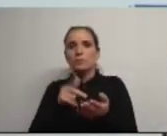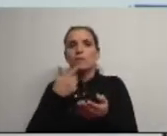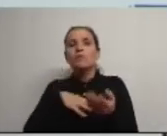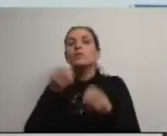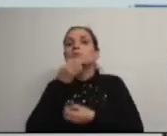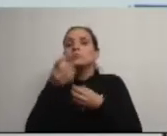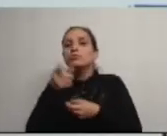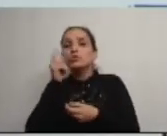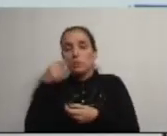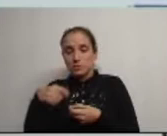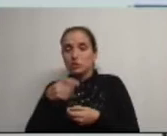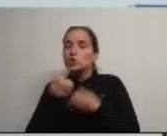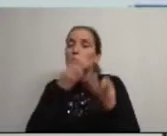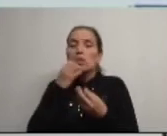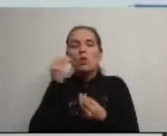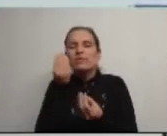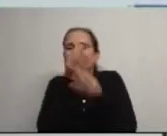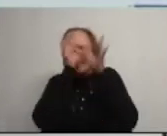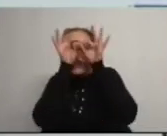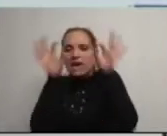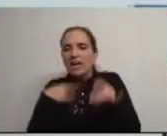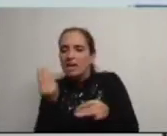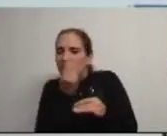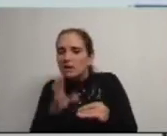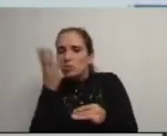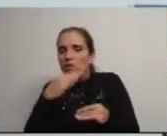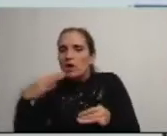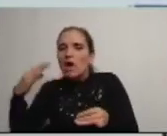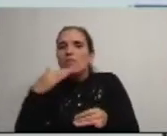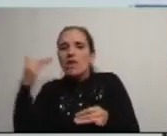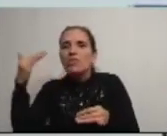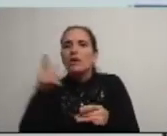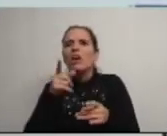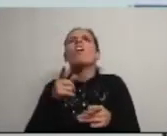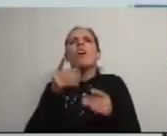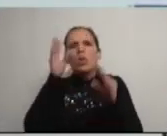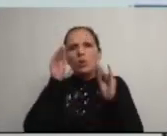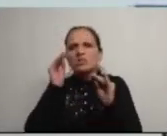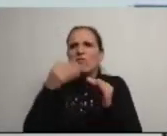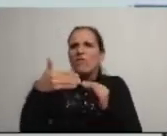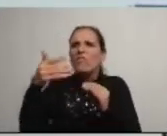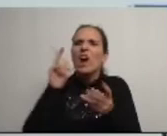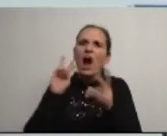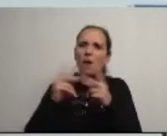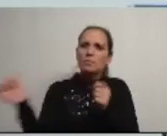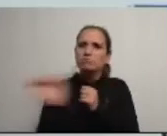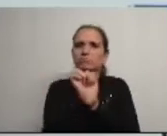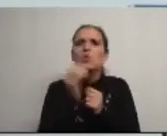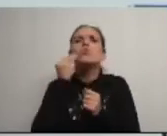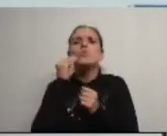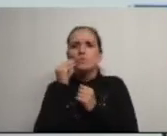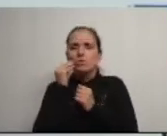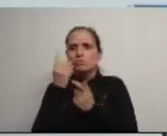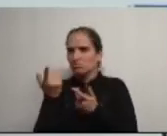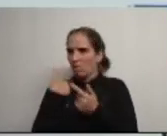explique como se fôssemos crianças de 4 anos a forma como pretende avançar na tal municipalização de educação não que tenhamos ideias fixas ou dogmáticas